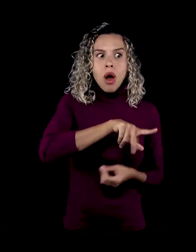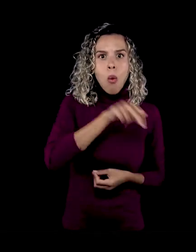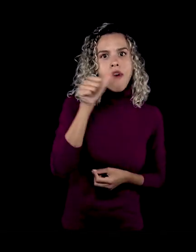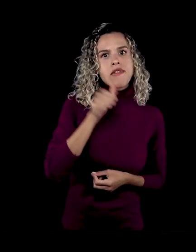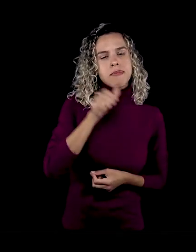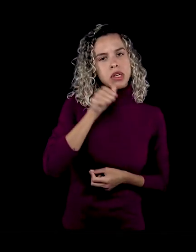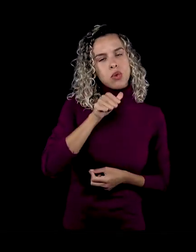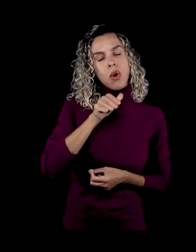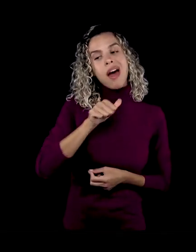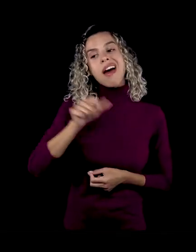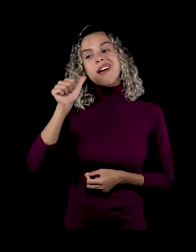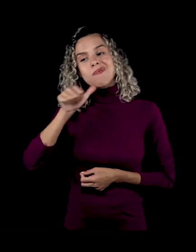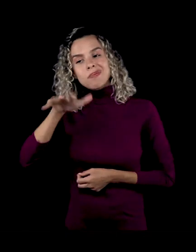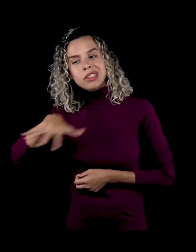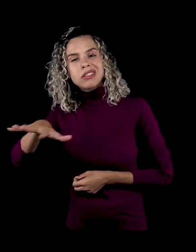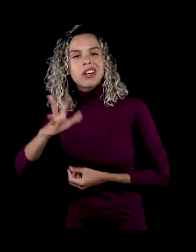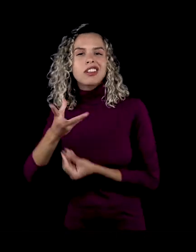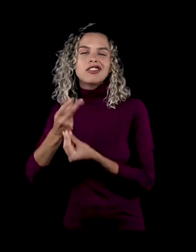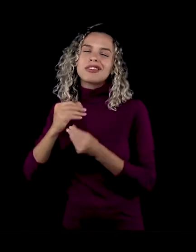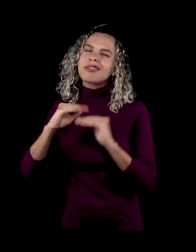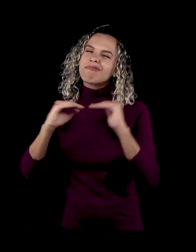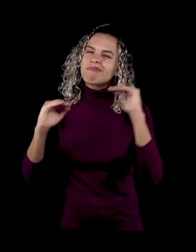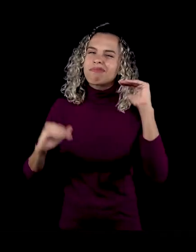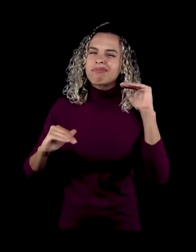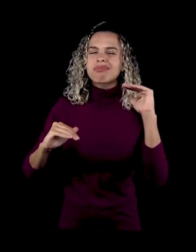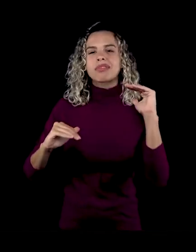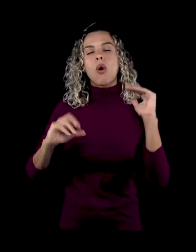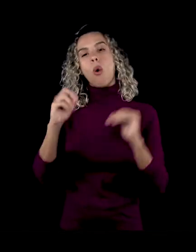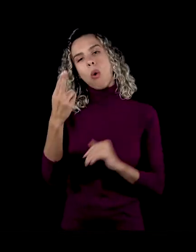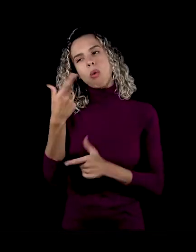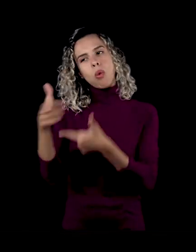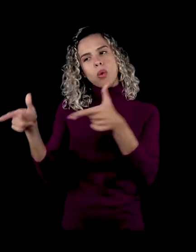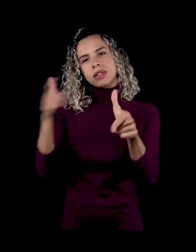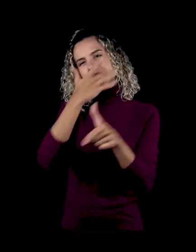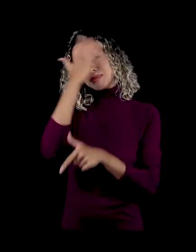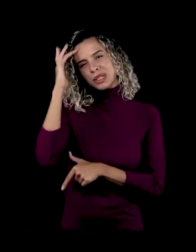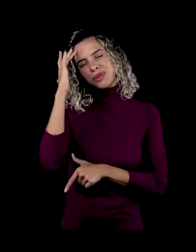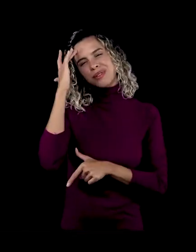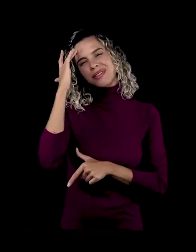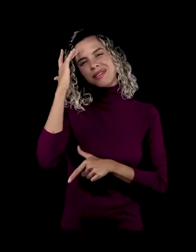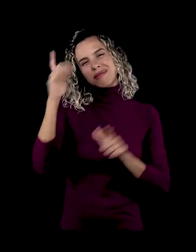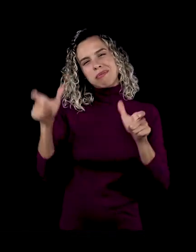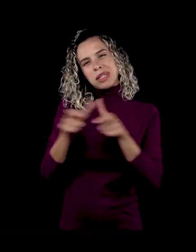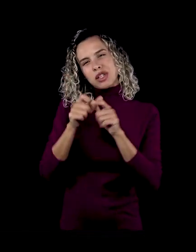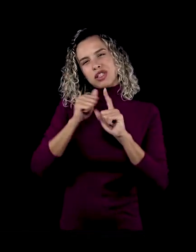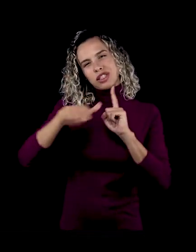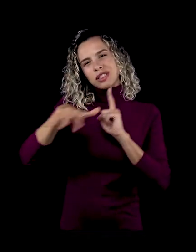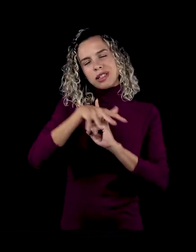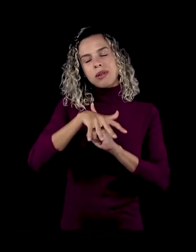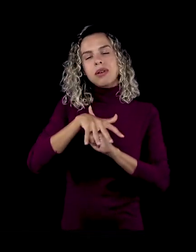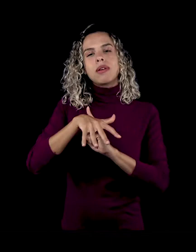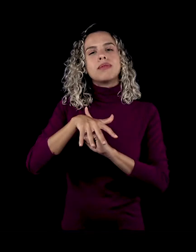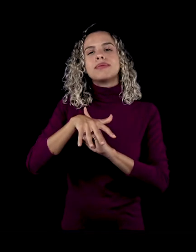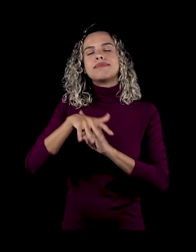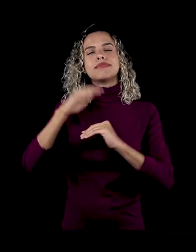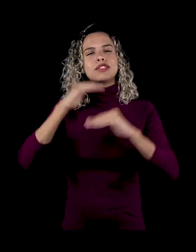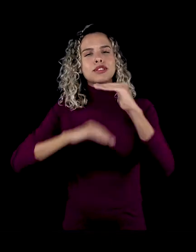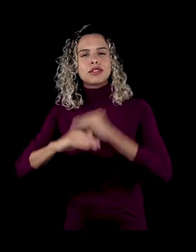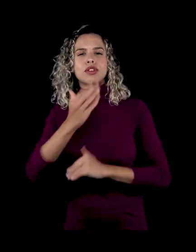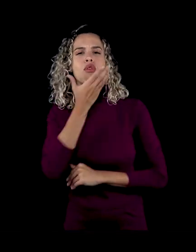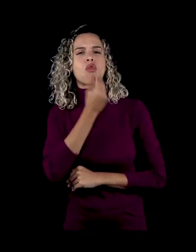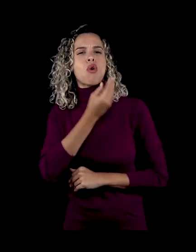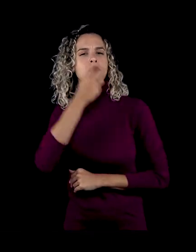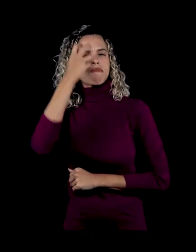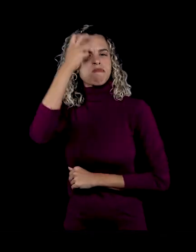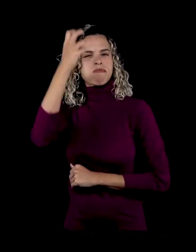artistas e das pessoas artistas dissidentes de desconstruir essa figura do homem genial. Eu acho